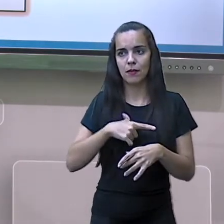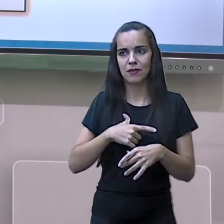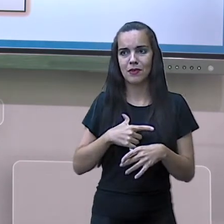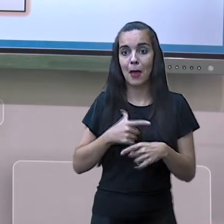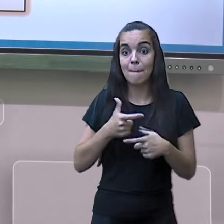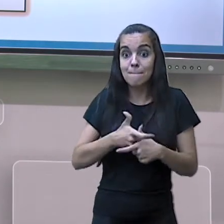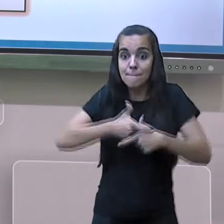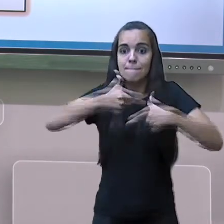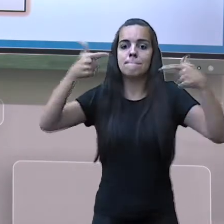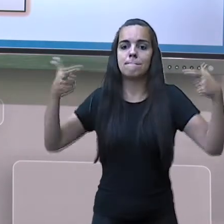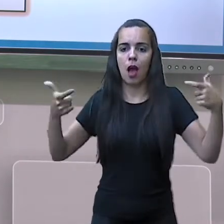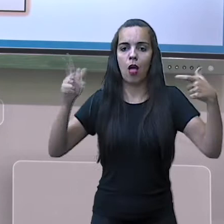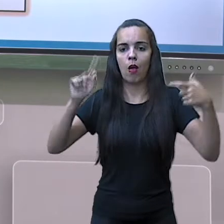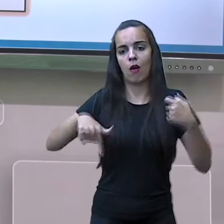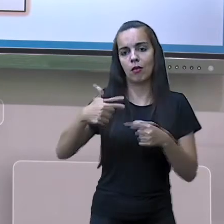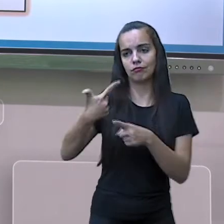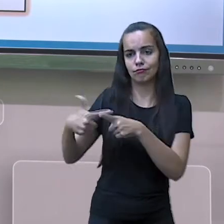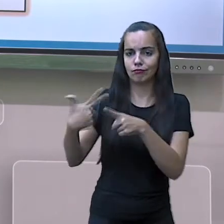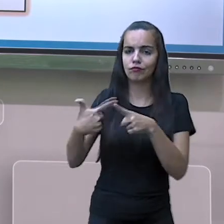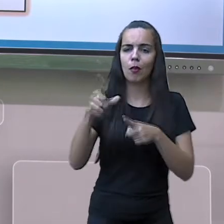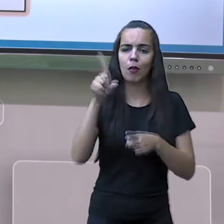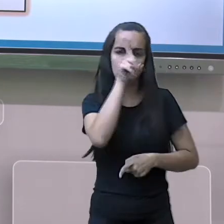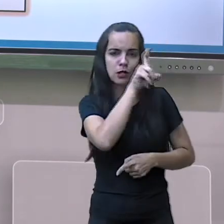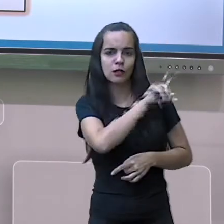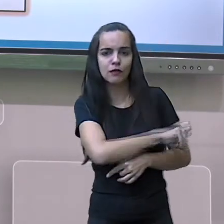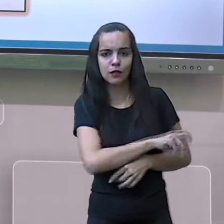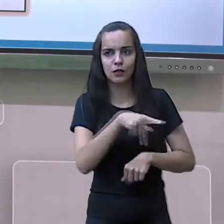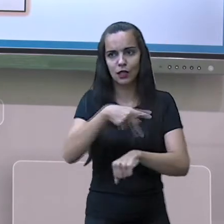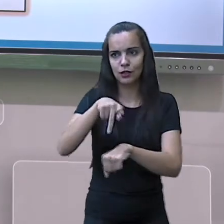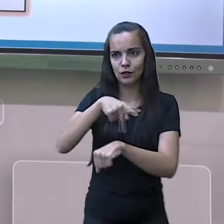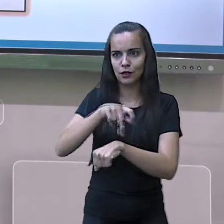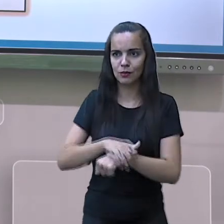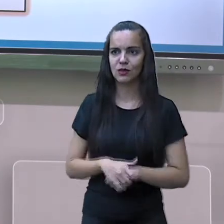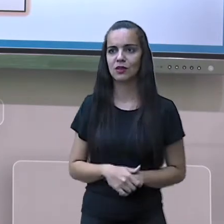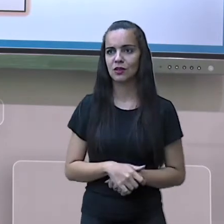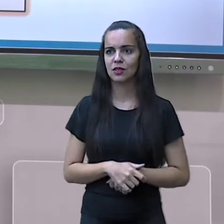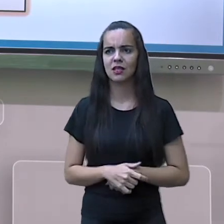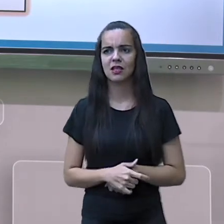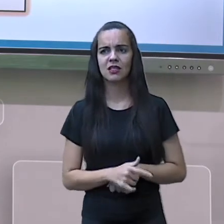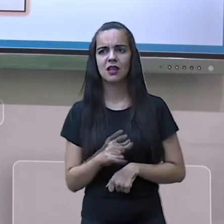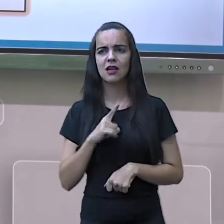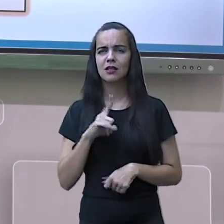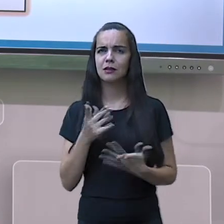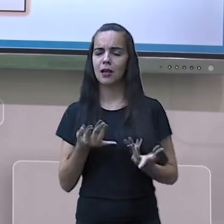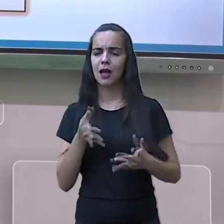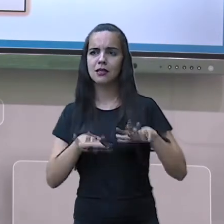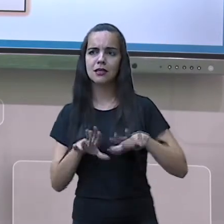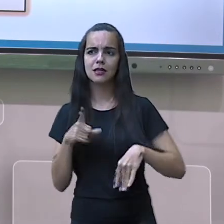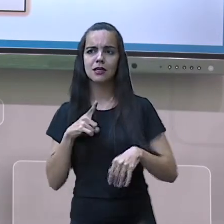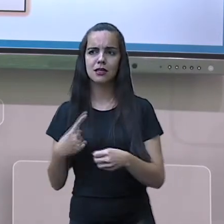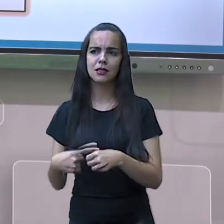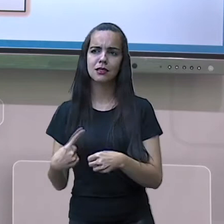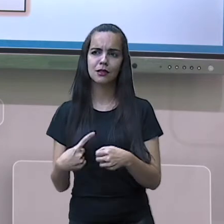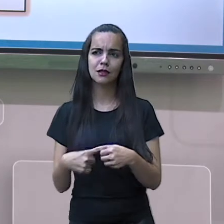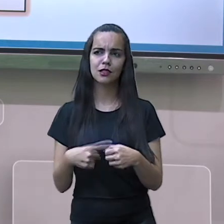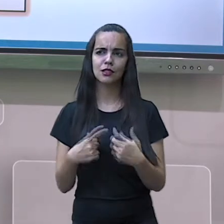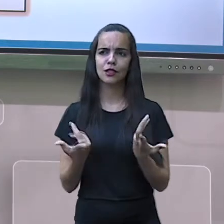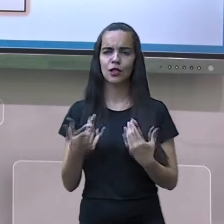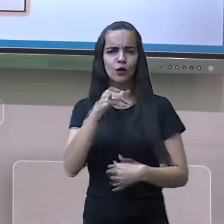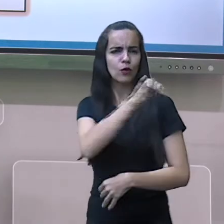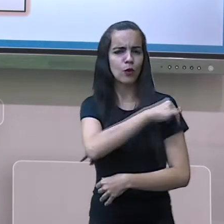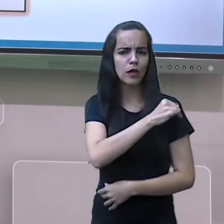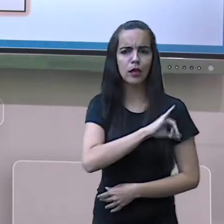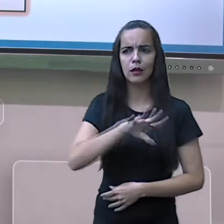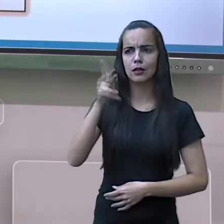problemas nesse sentido. Nós podemos dar exemplos na cidade de São Paulo, na cidade do Rio,